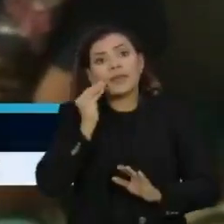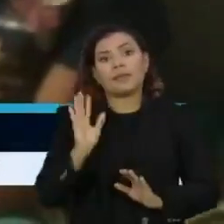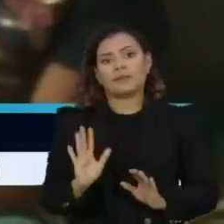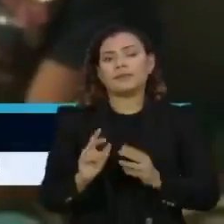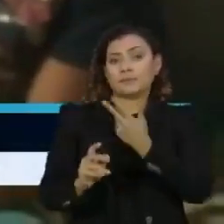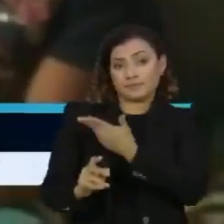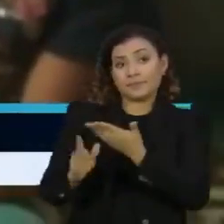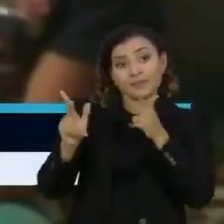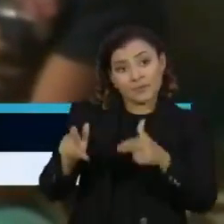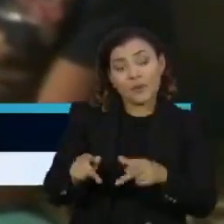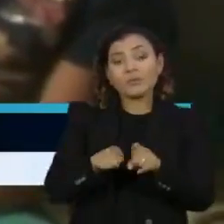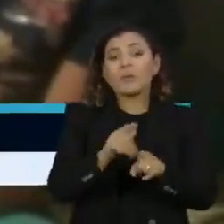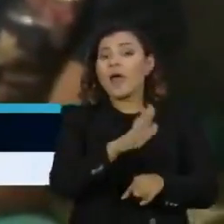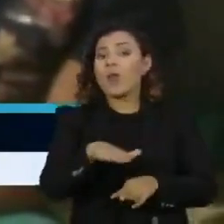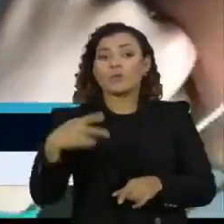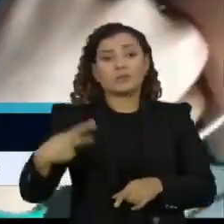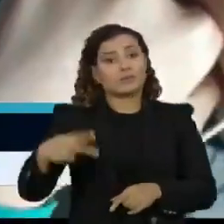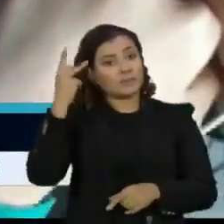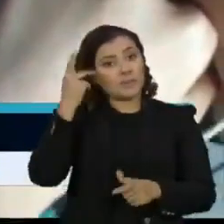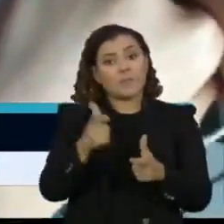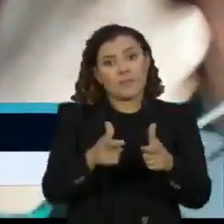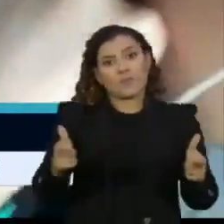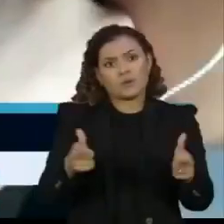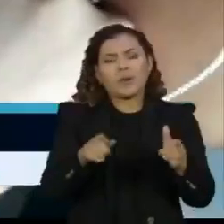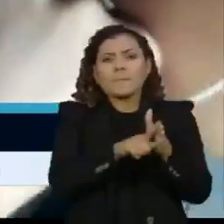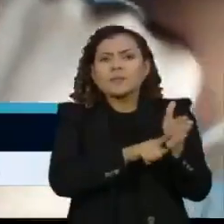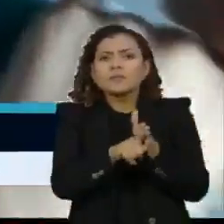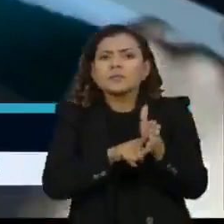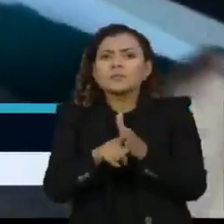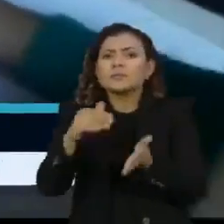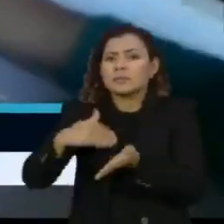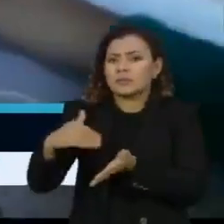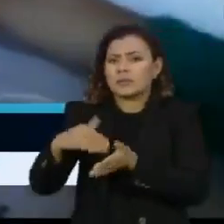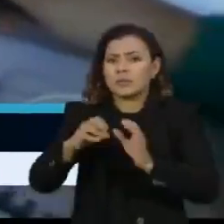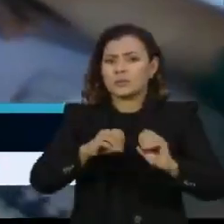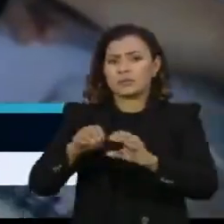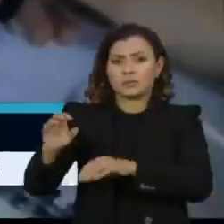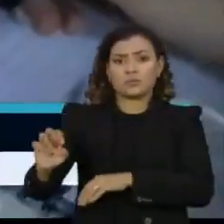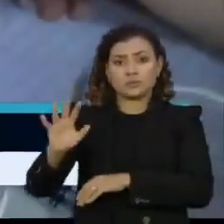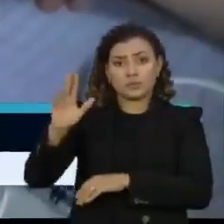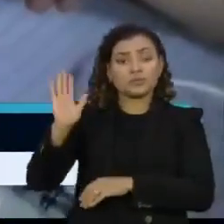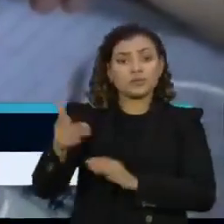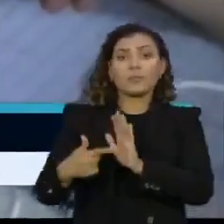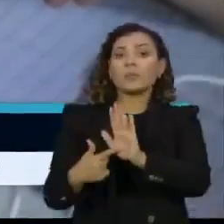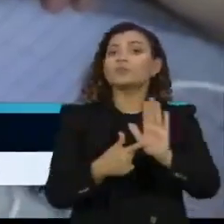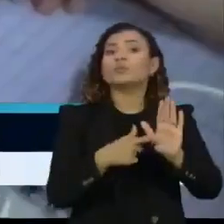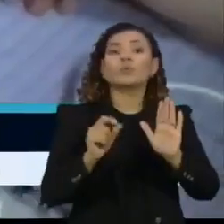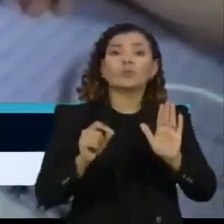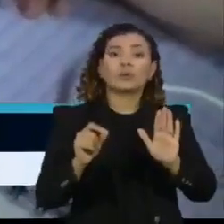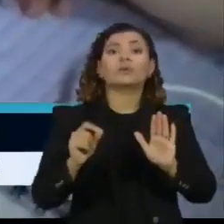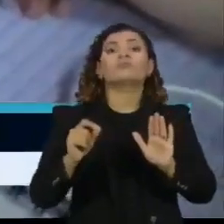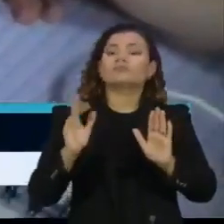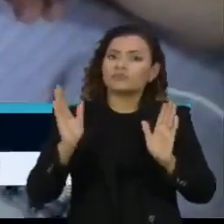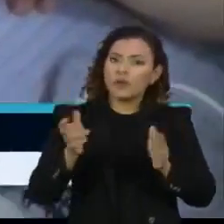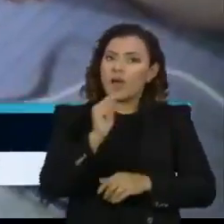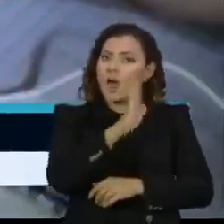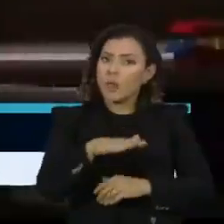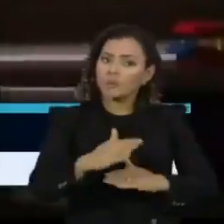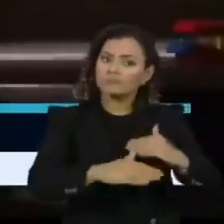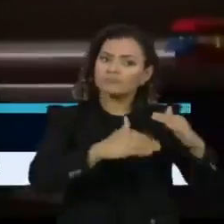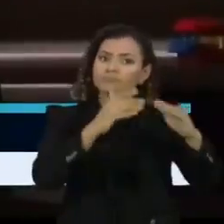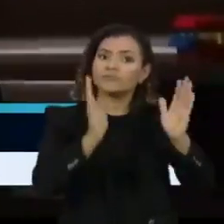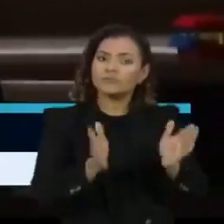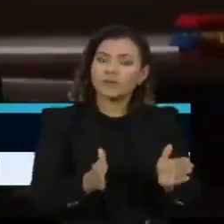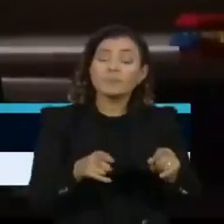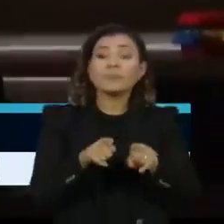Flávia é a mesma de muitos alunos em São Paulo. Pesquisadores da Secretaria de Educação do Estado analisaram o desempenho dos estudantes